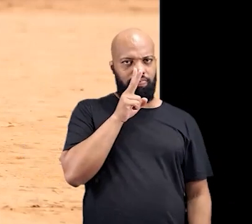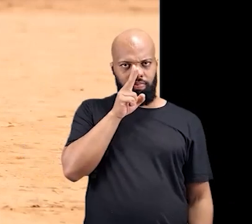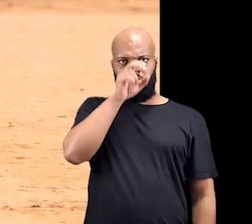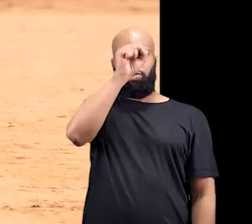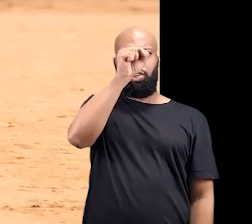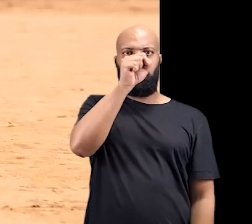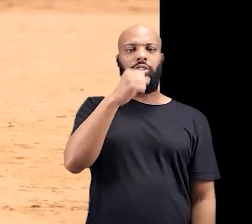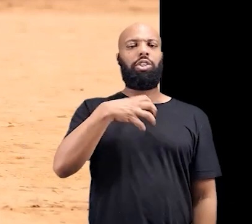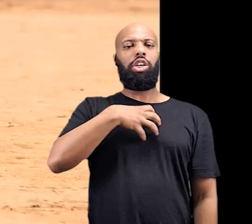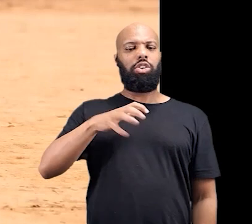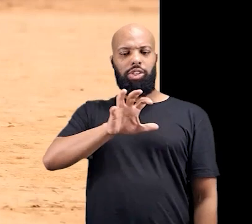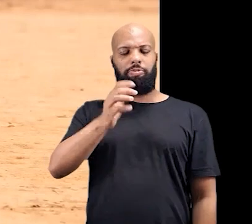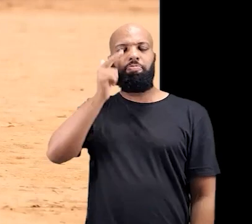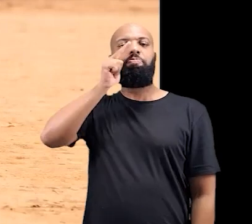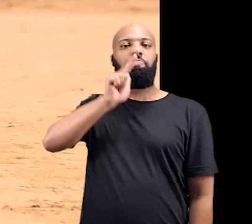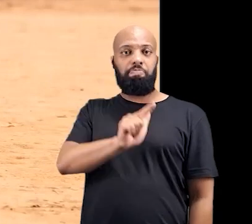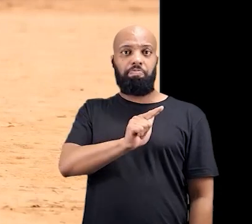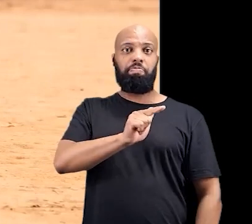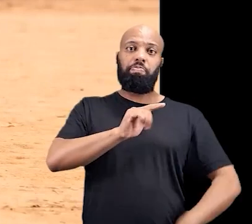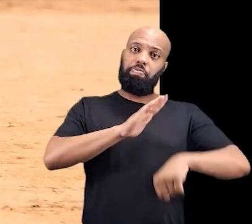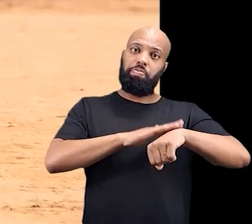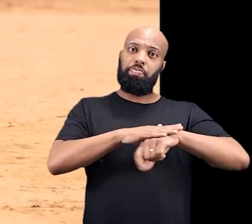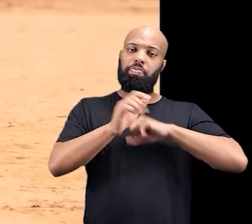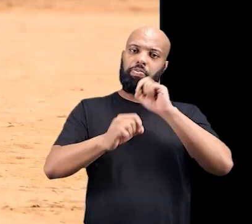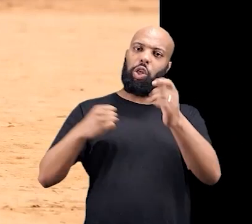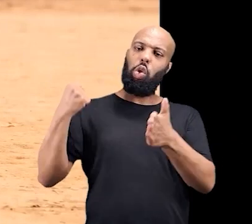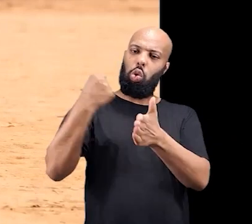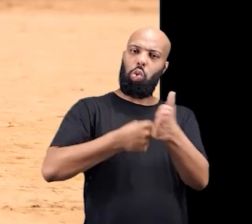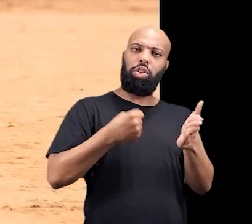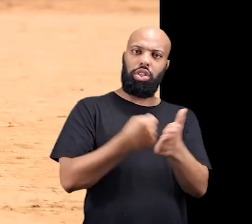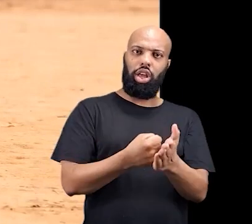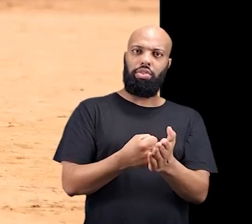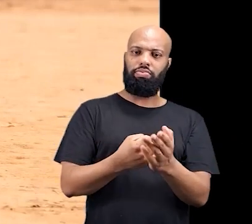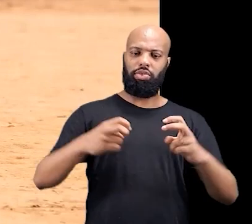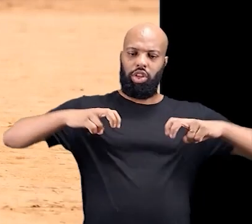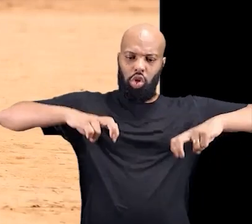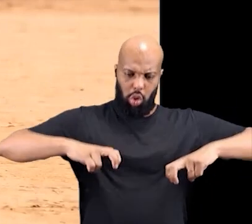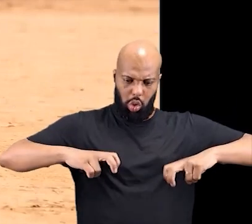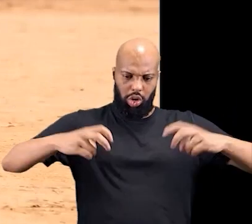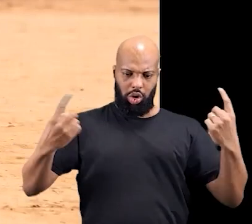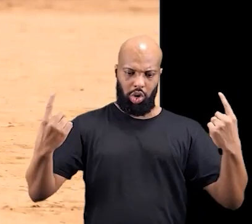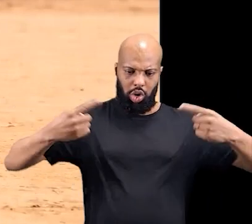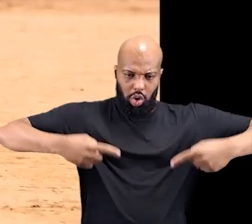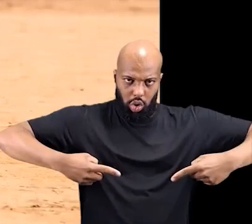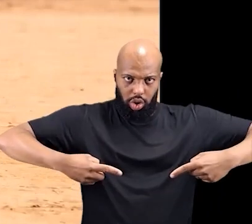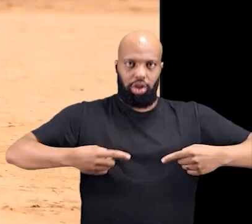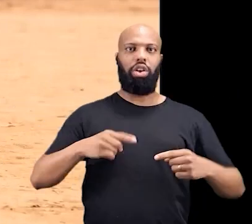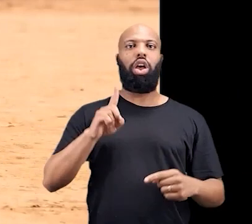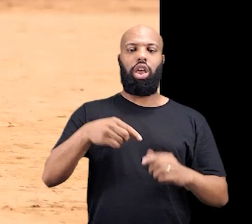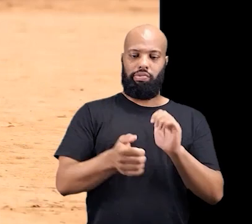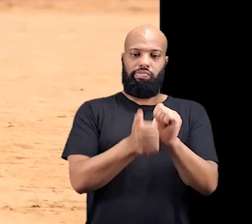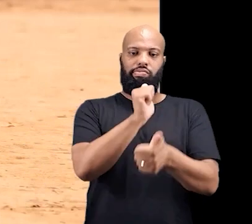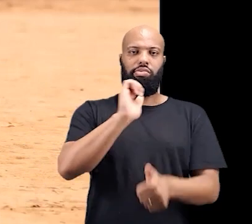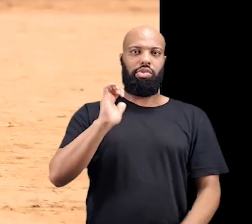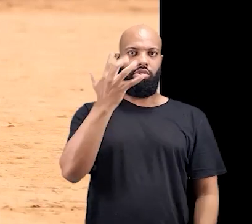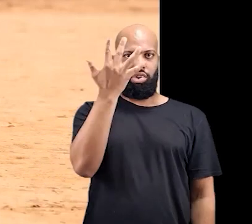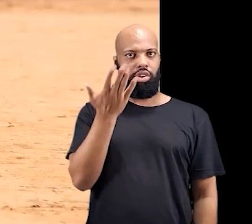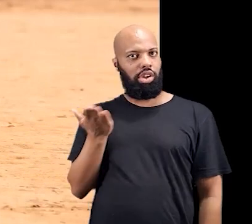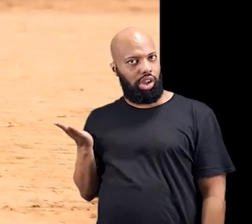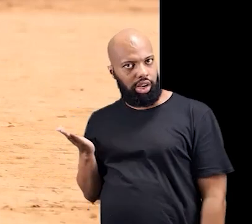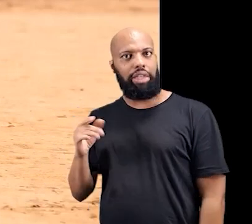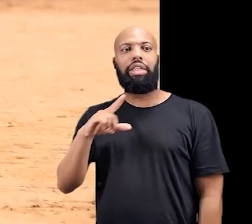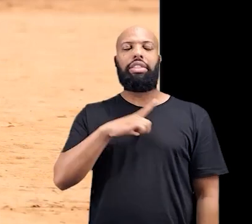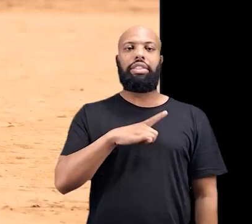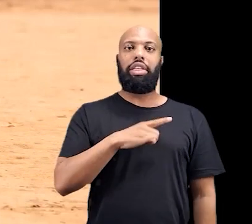símbolos de força para que eles possam, então, lutar entre eles. É um esporte que